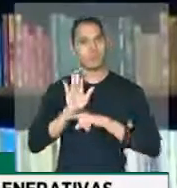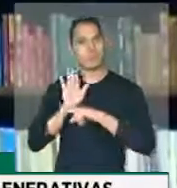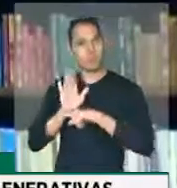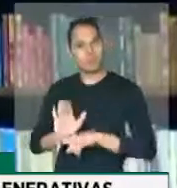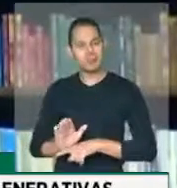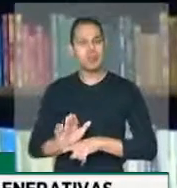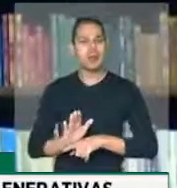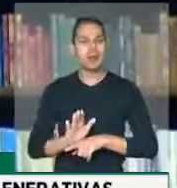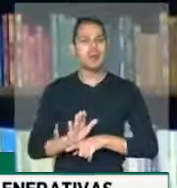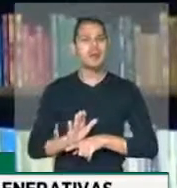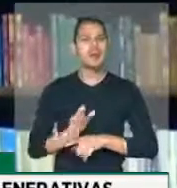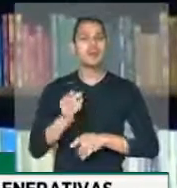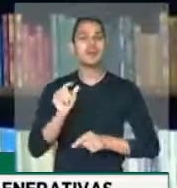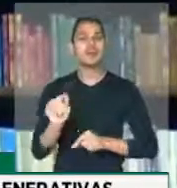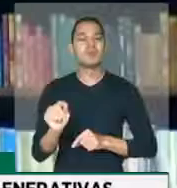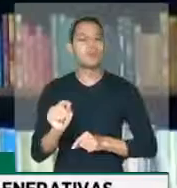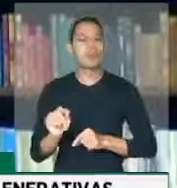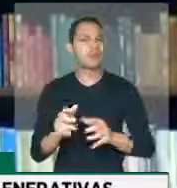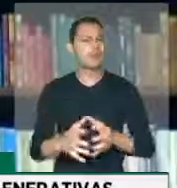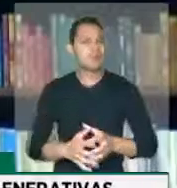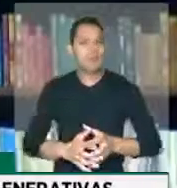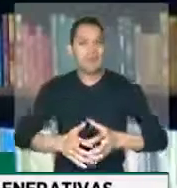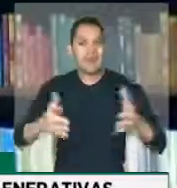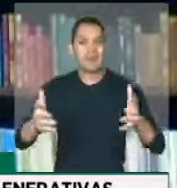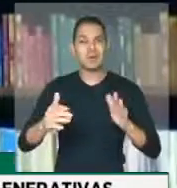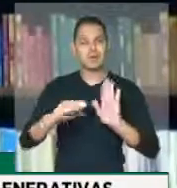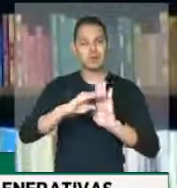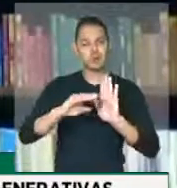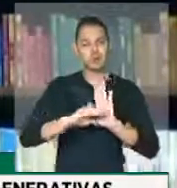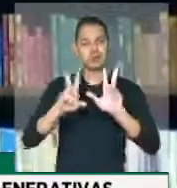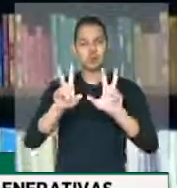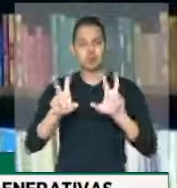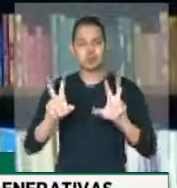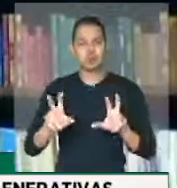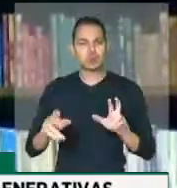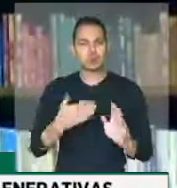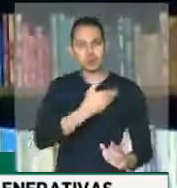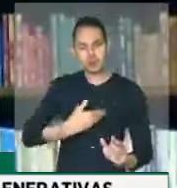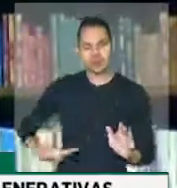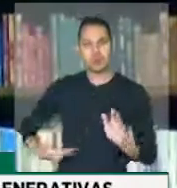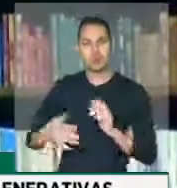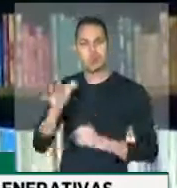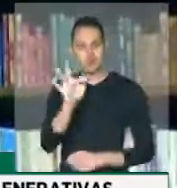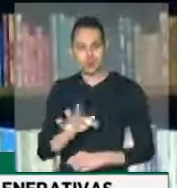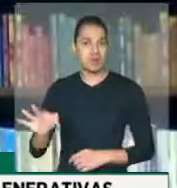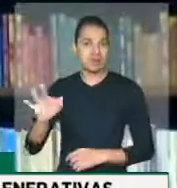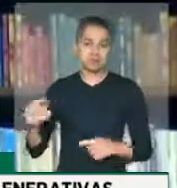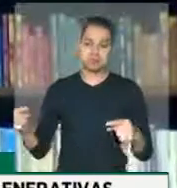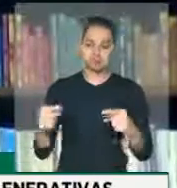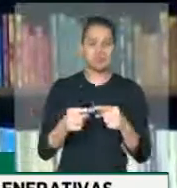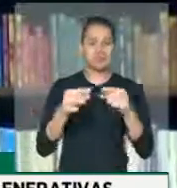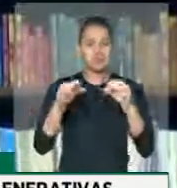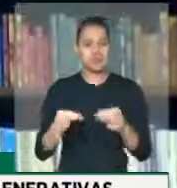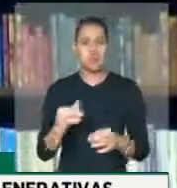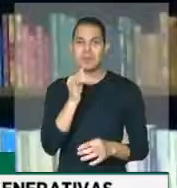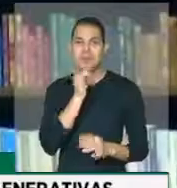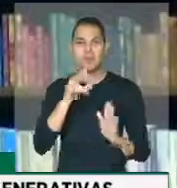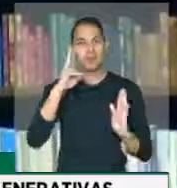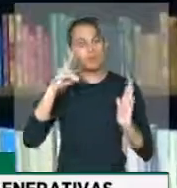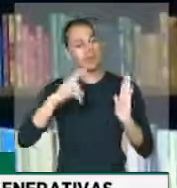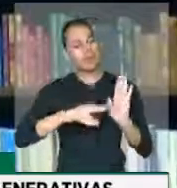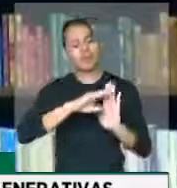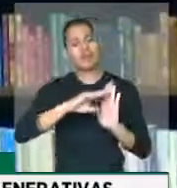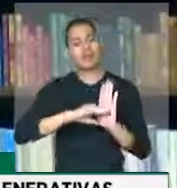com a grande maioria das pautas oriundas do governo federal. Basta ver a lista de votações